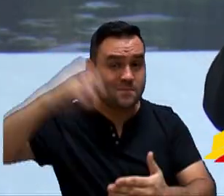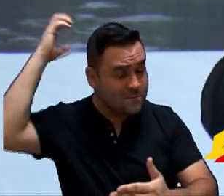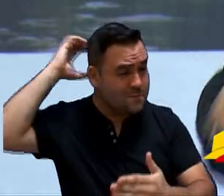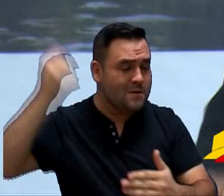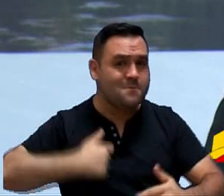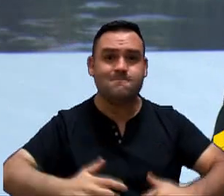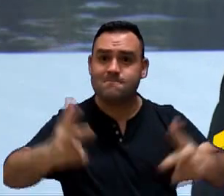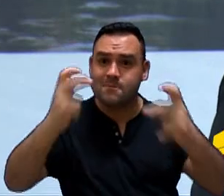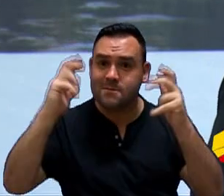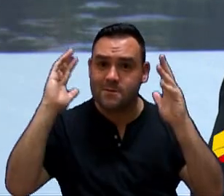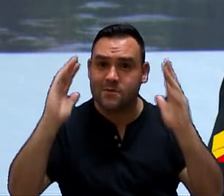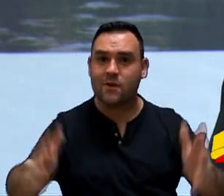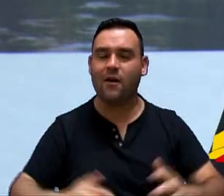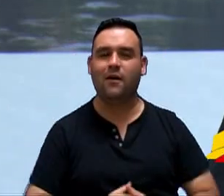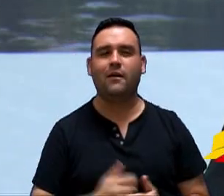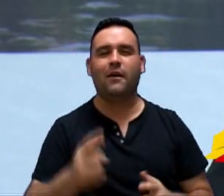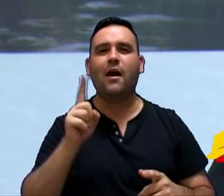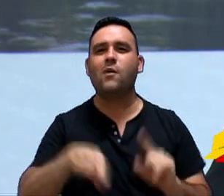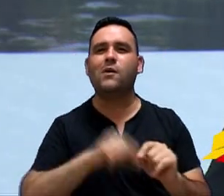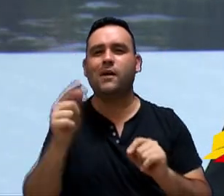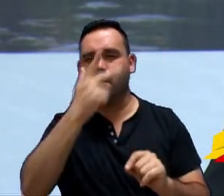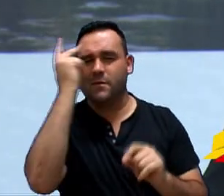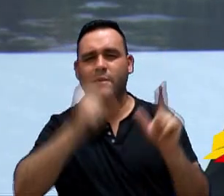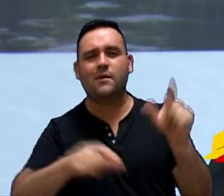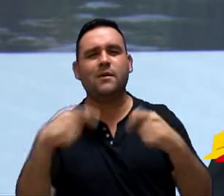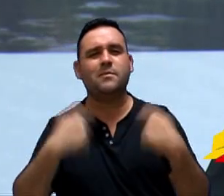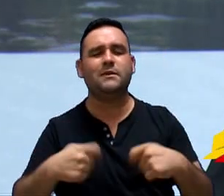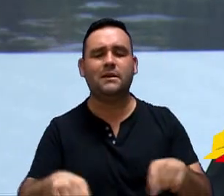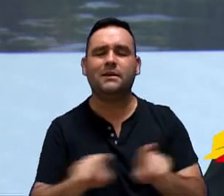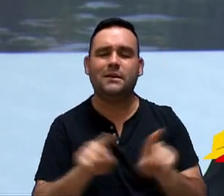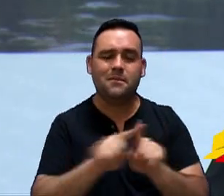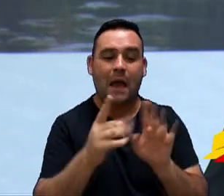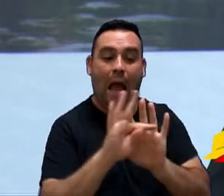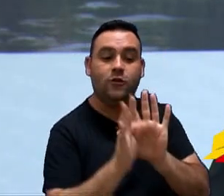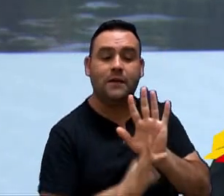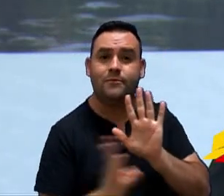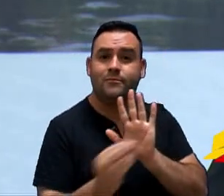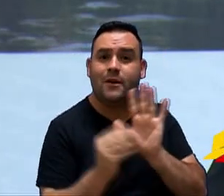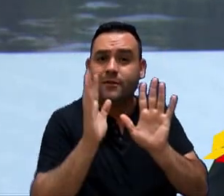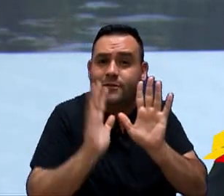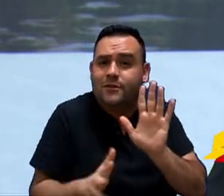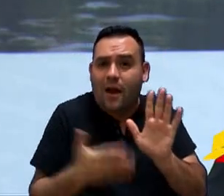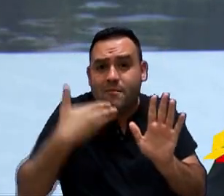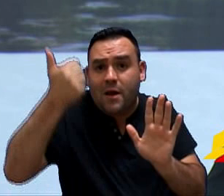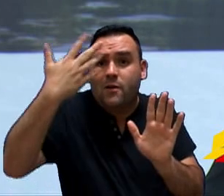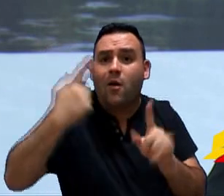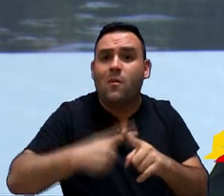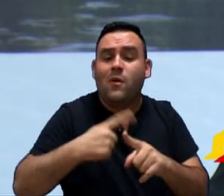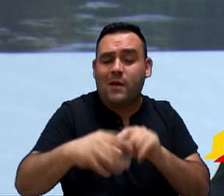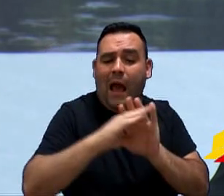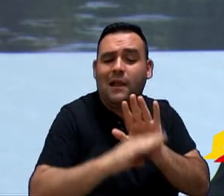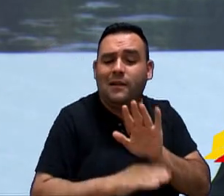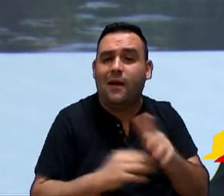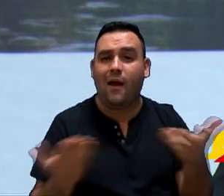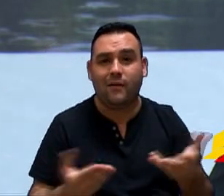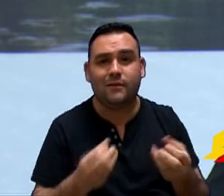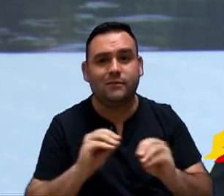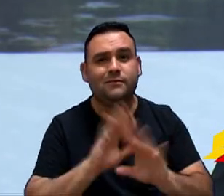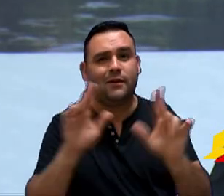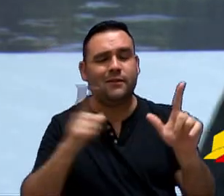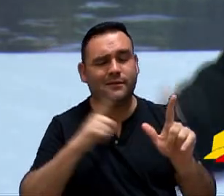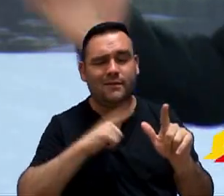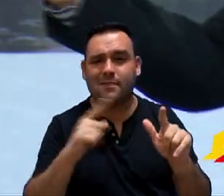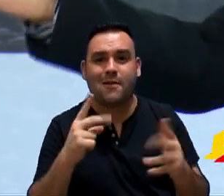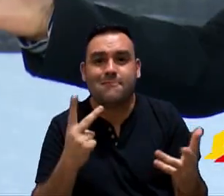Eu observei isso, Pérex. Eu falei, os caras deveriam ter mandado já no texto. É melhor, pô. A lei fica, né? Mas não